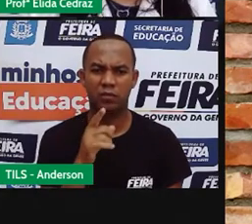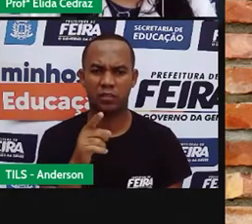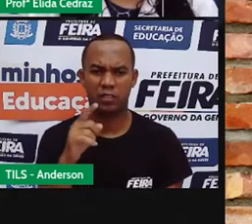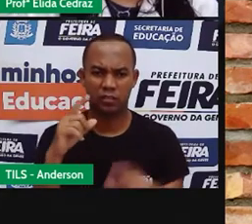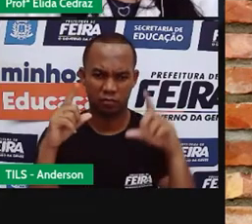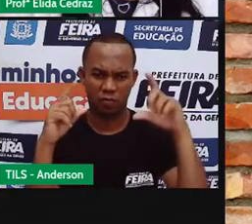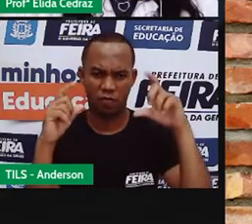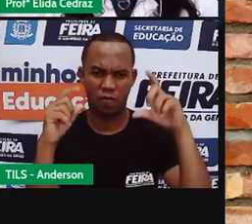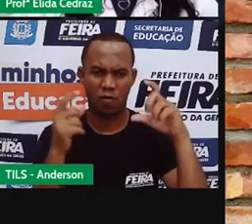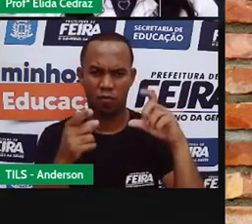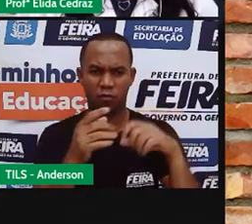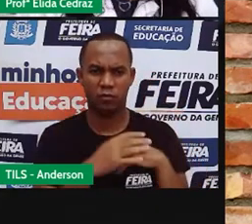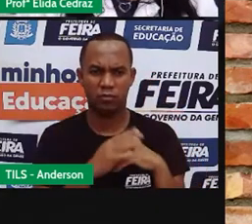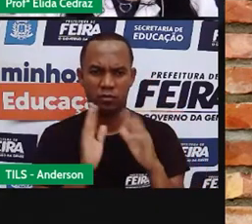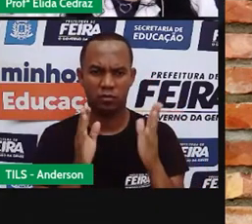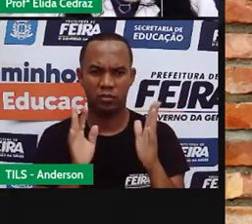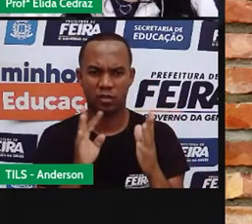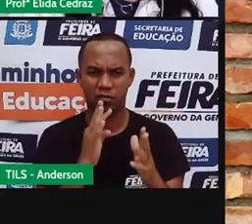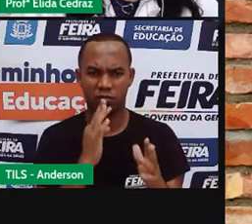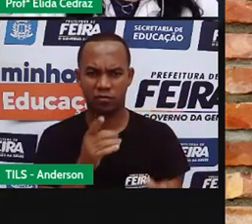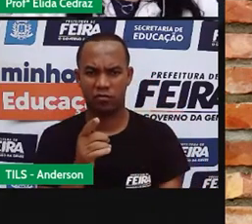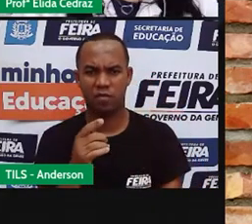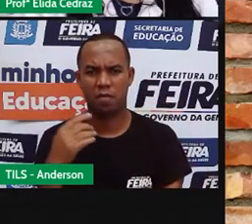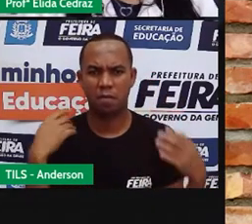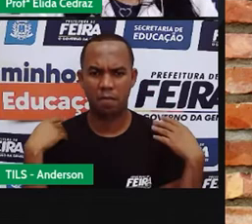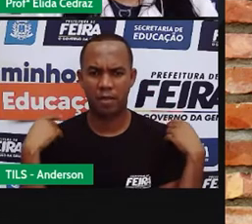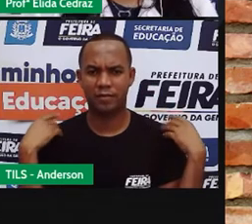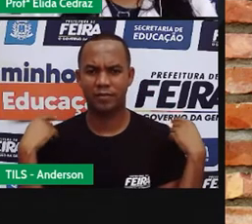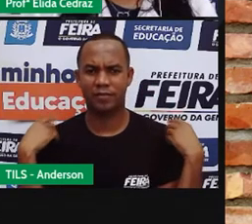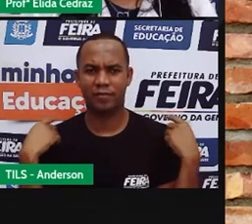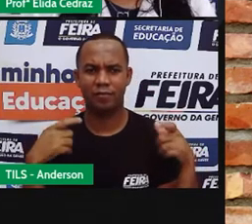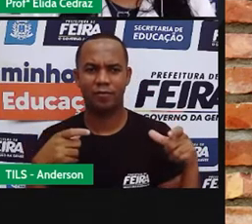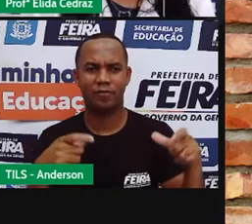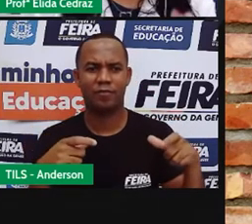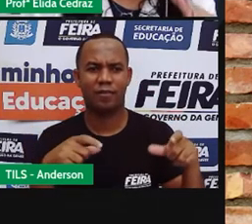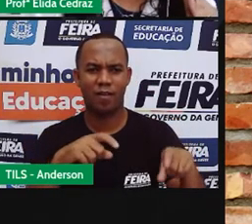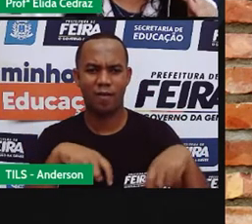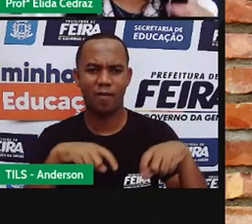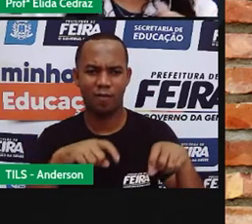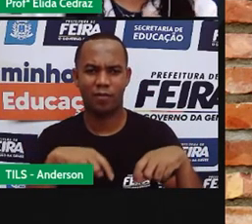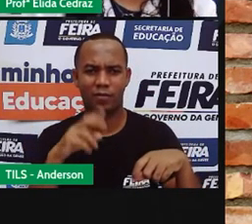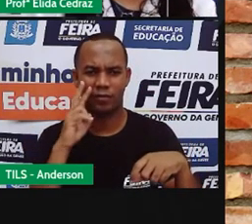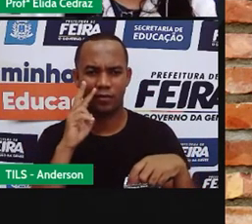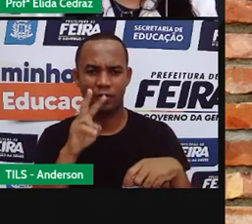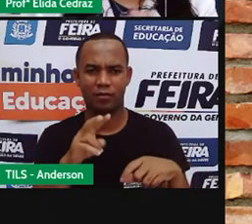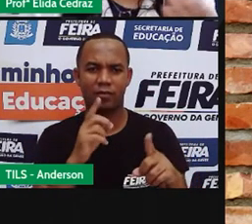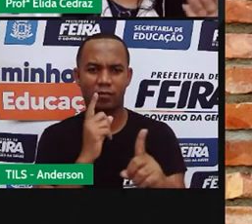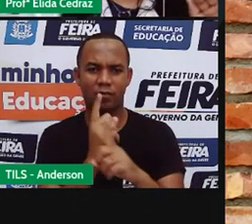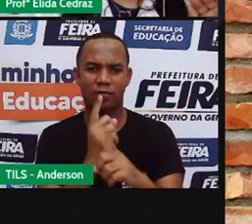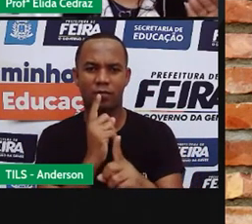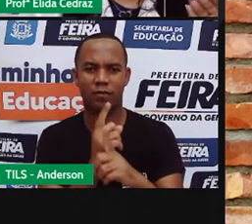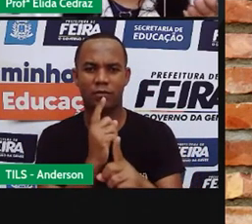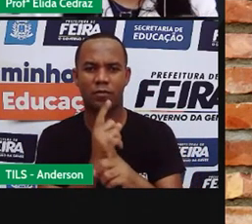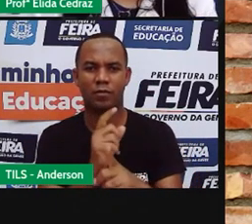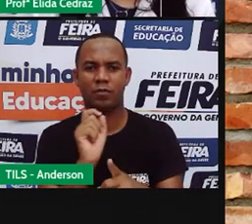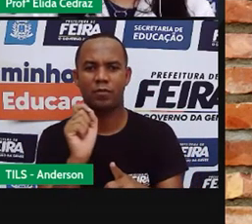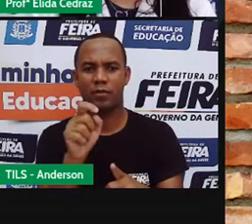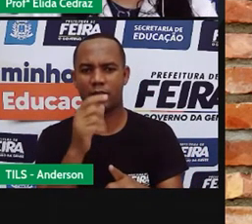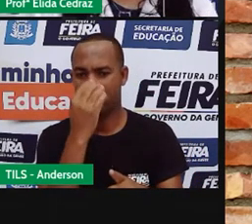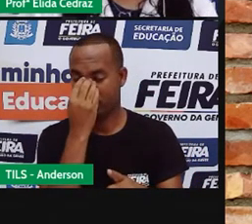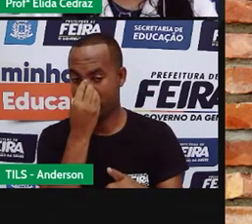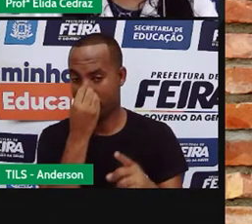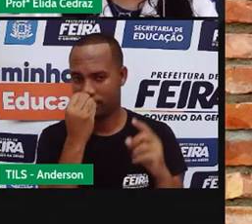foto dessa ou fez um passeio num estúdio numa roça mais distante e encontrou no meio da paisagem